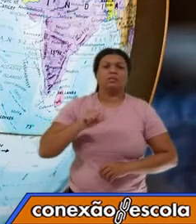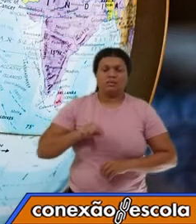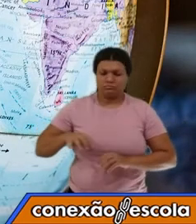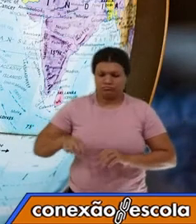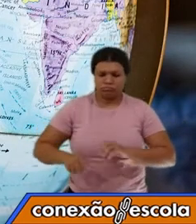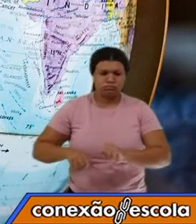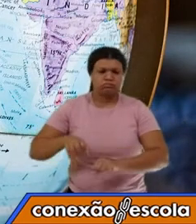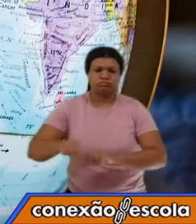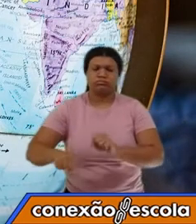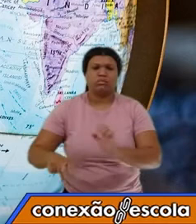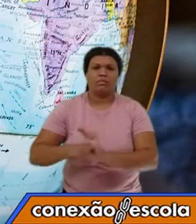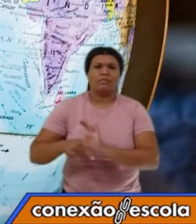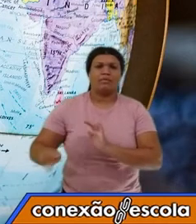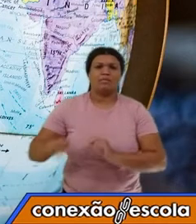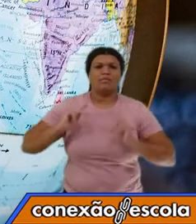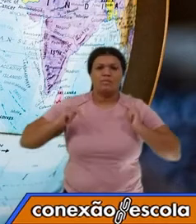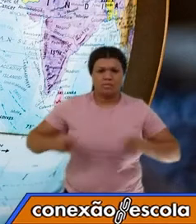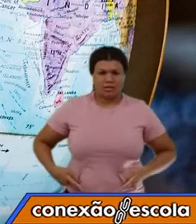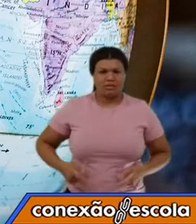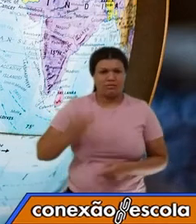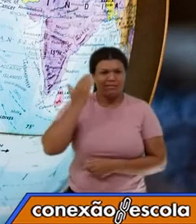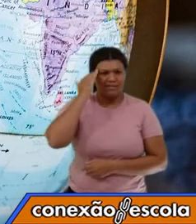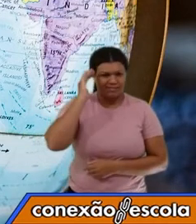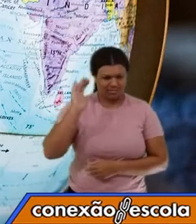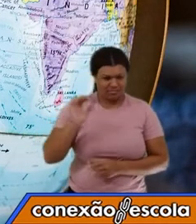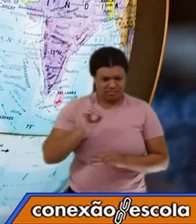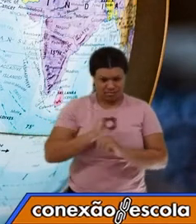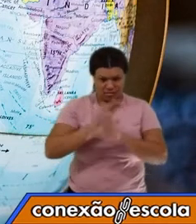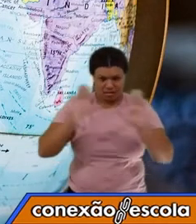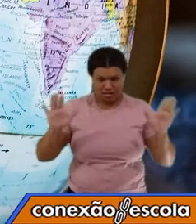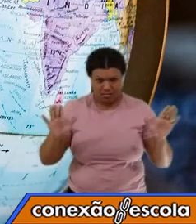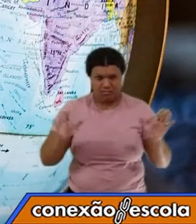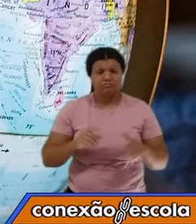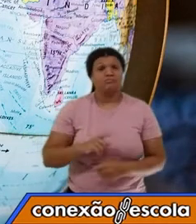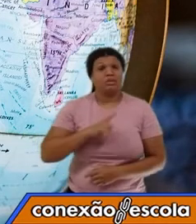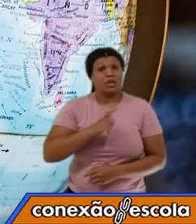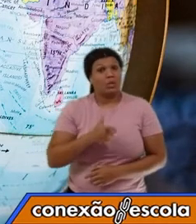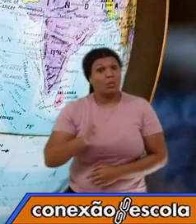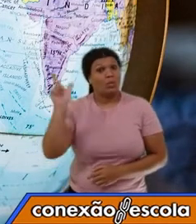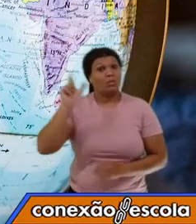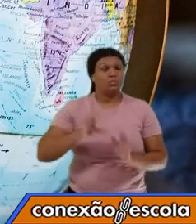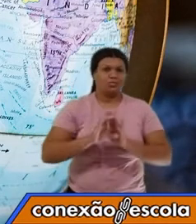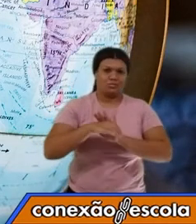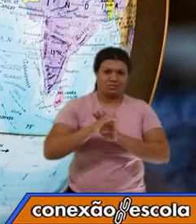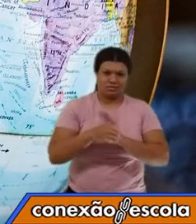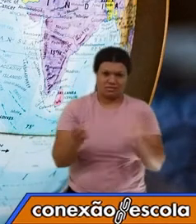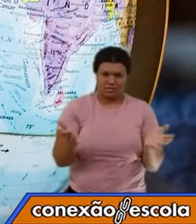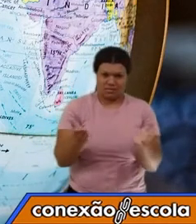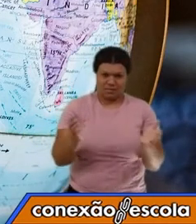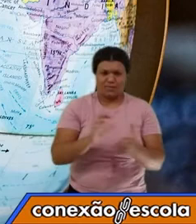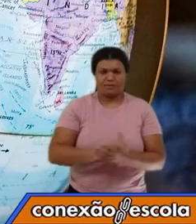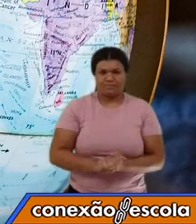pelo ser humano. Entendeu? Se liga. Temos um outro conceito agora. Vamos lá?